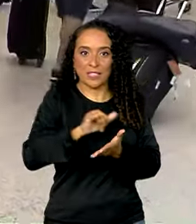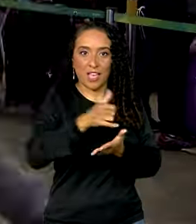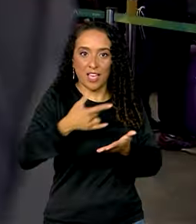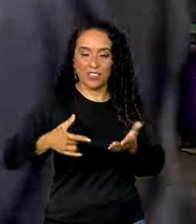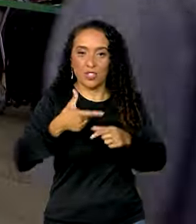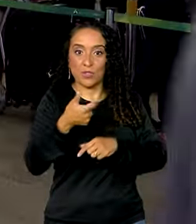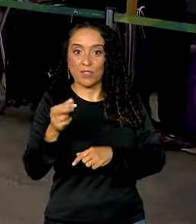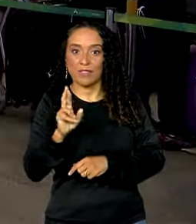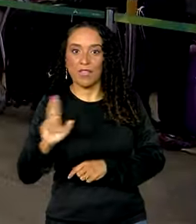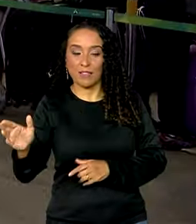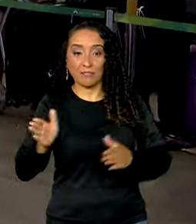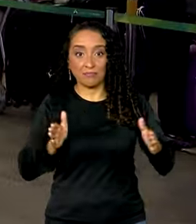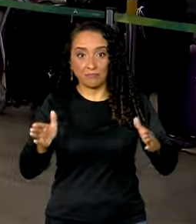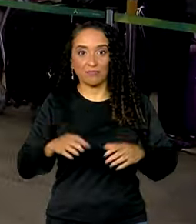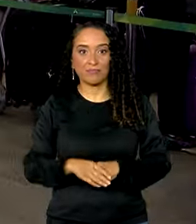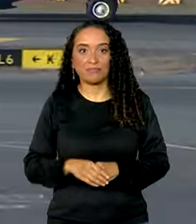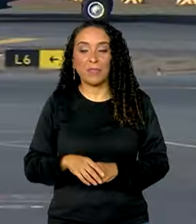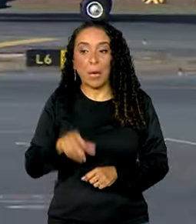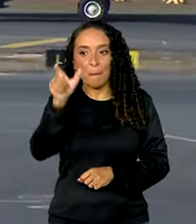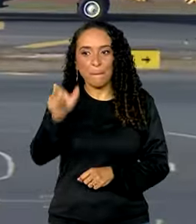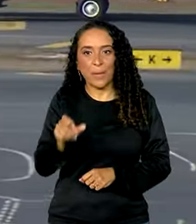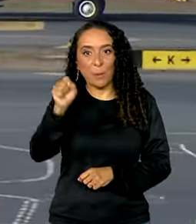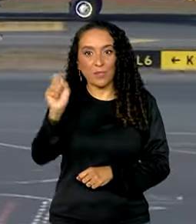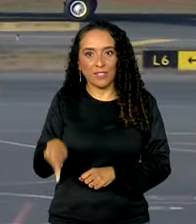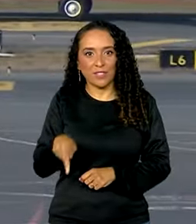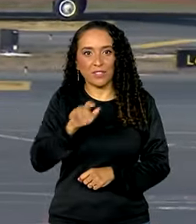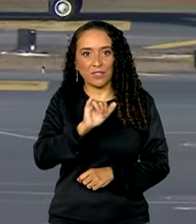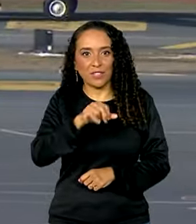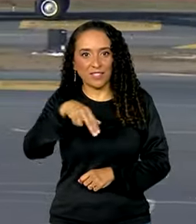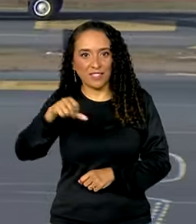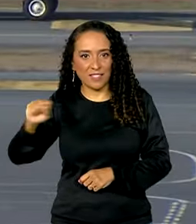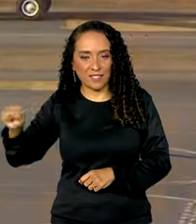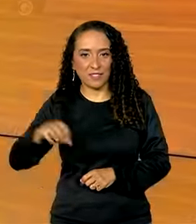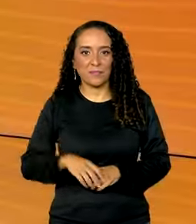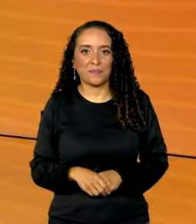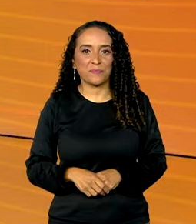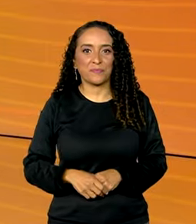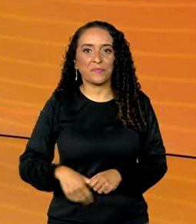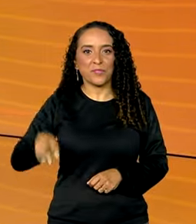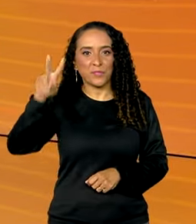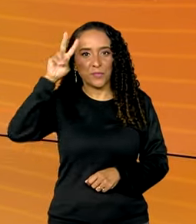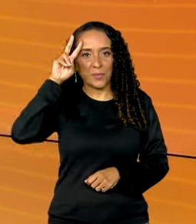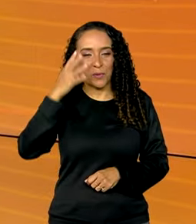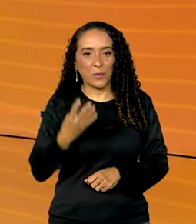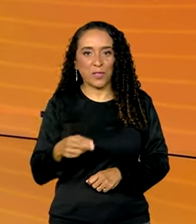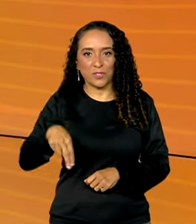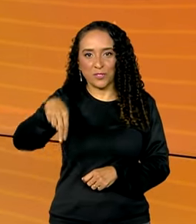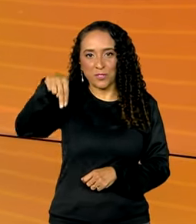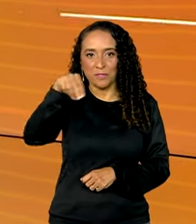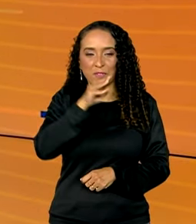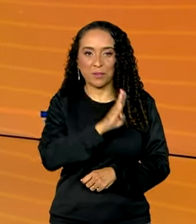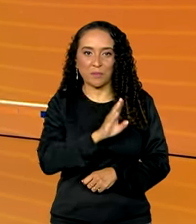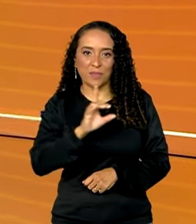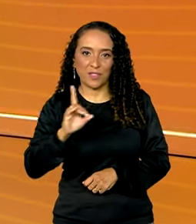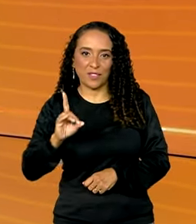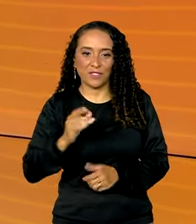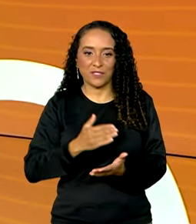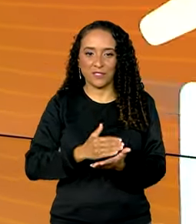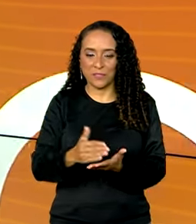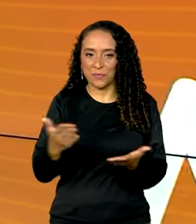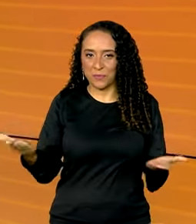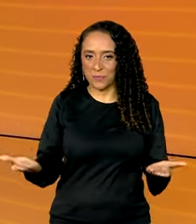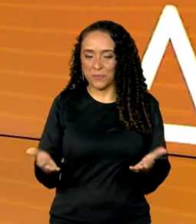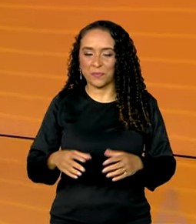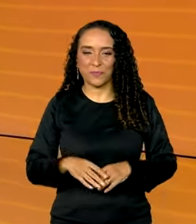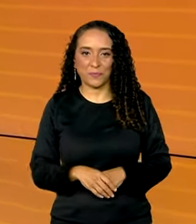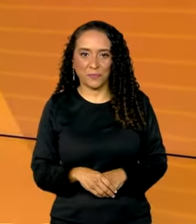a R$ 200 o trecho para aposentados do INSS. Segunda-feira, 4 de novembro, o Brasil em